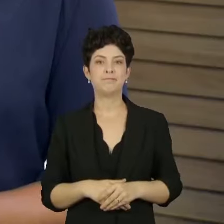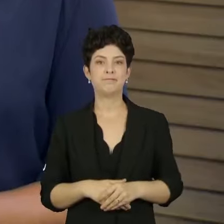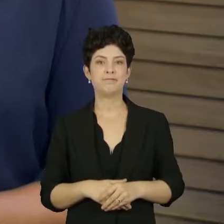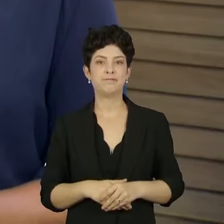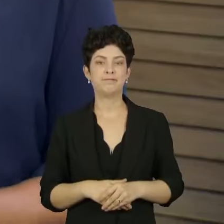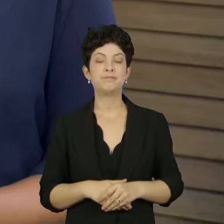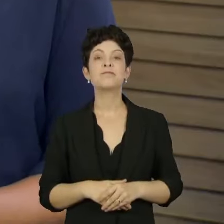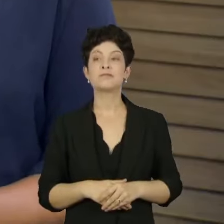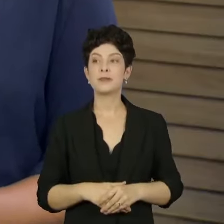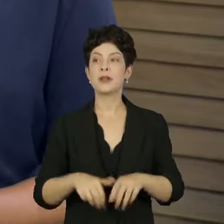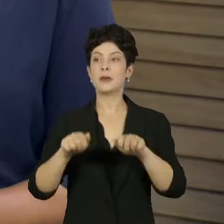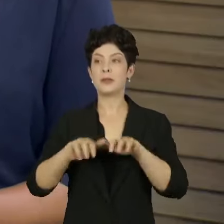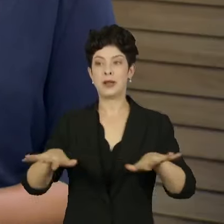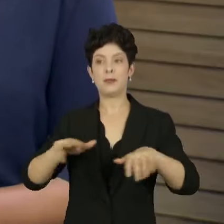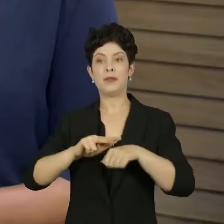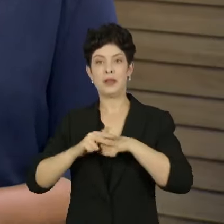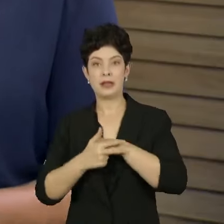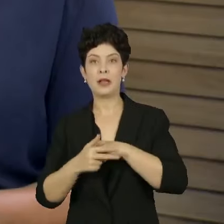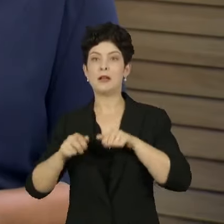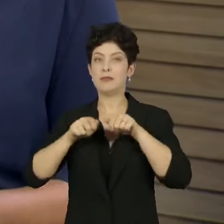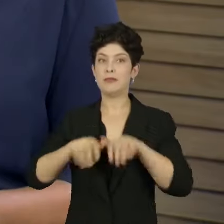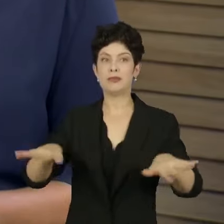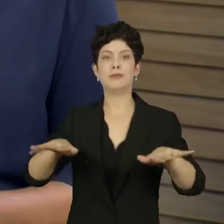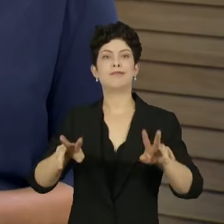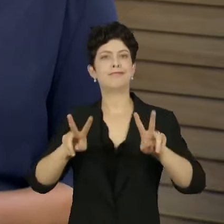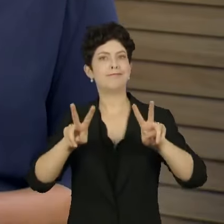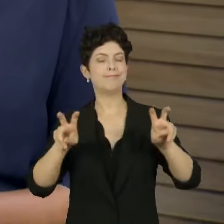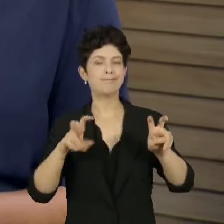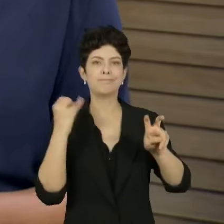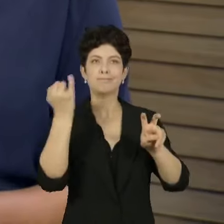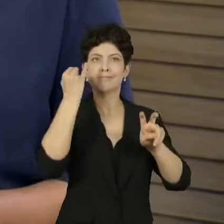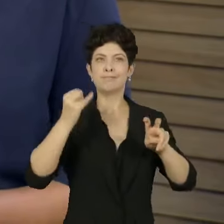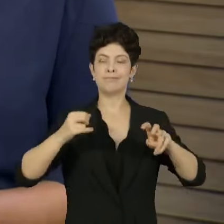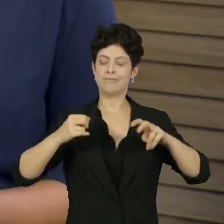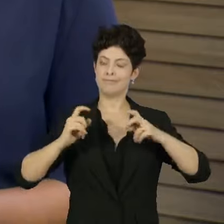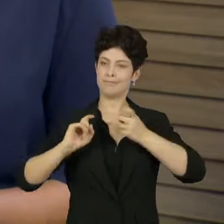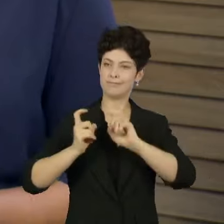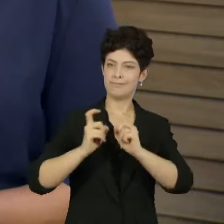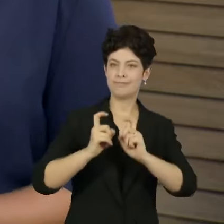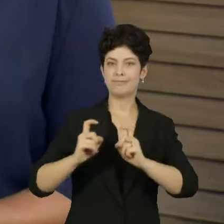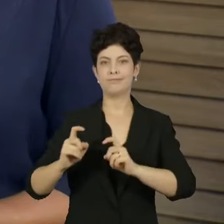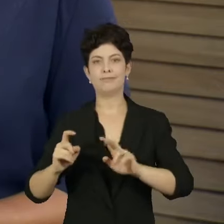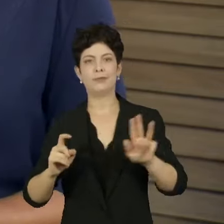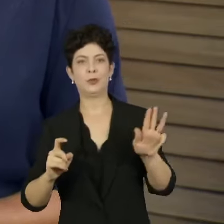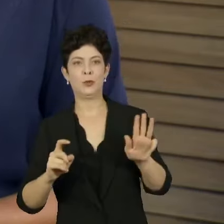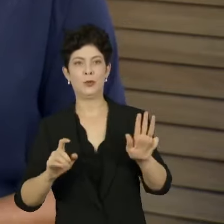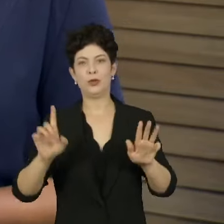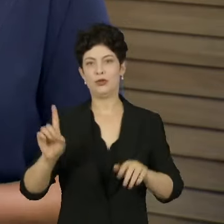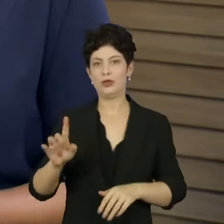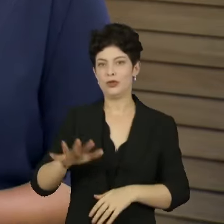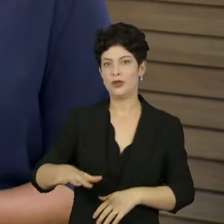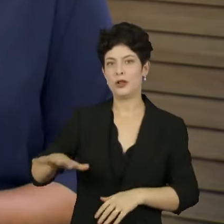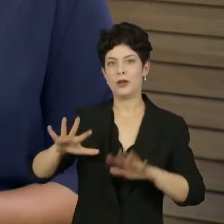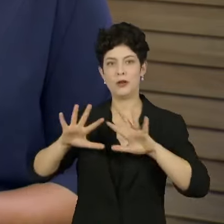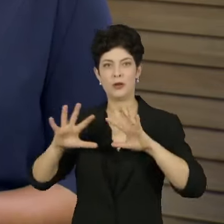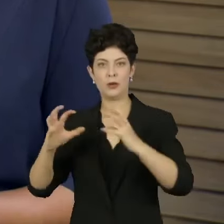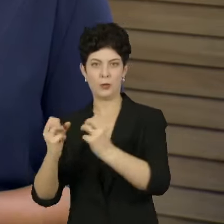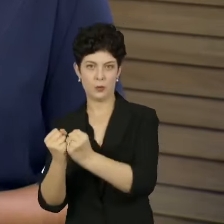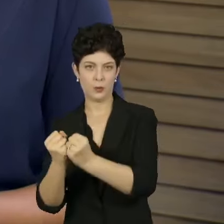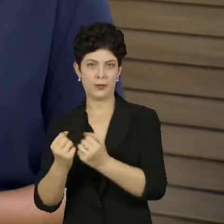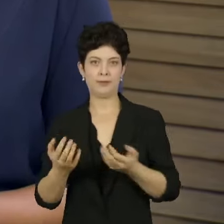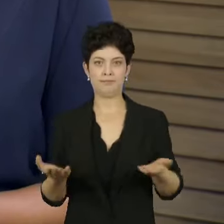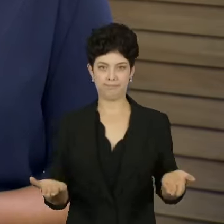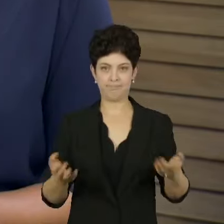E a epidemia de dengue foi um dos principais temas da reunião entre o presidente Lula e o diretor-geral da Organização Mundial da